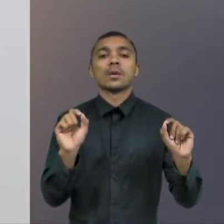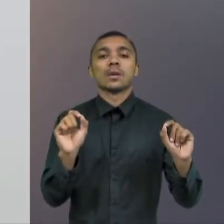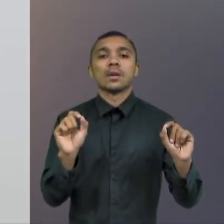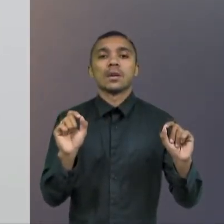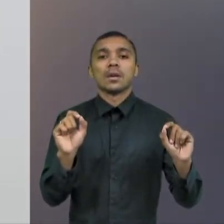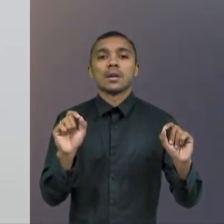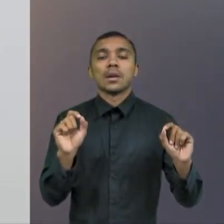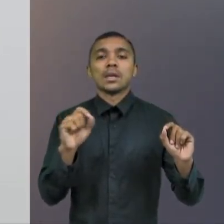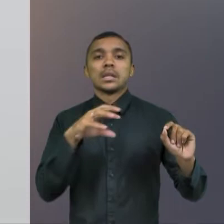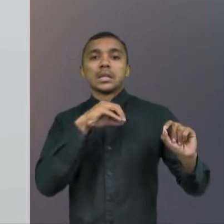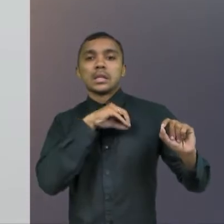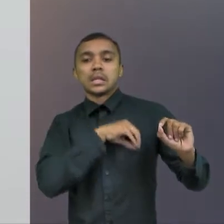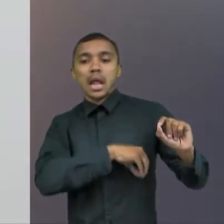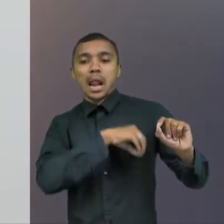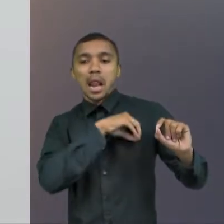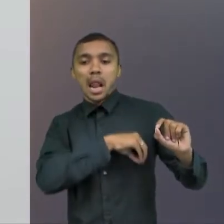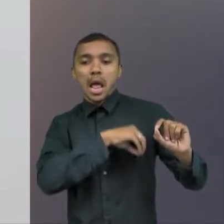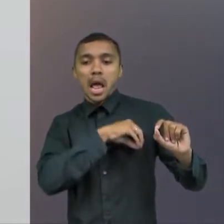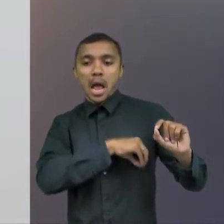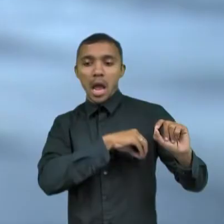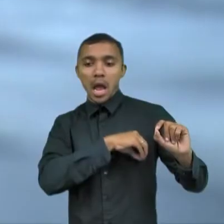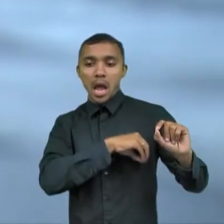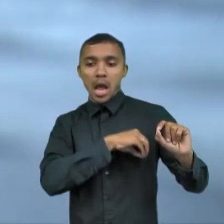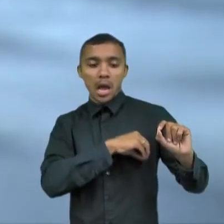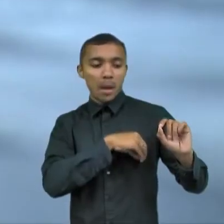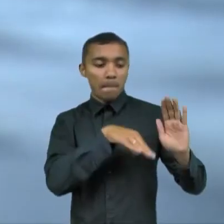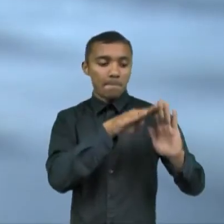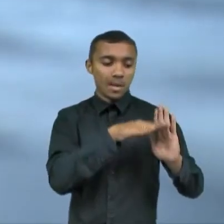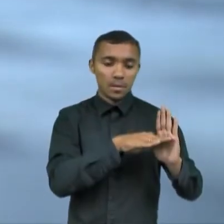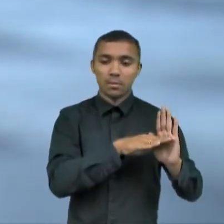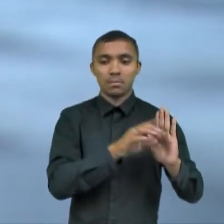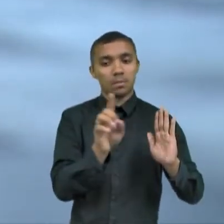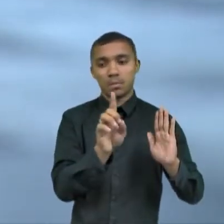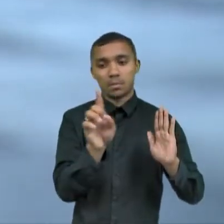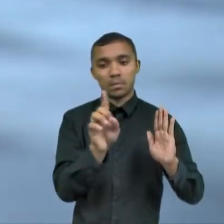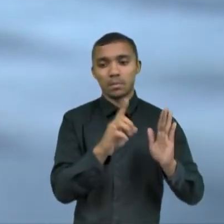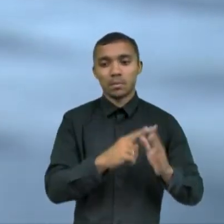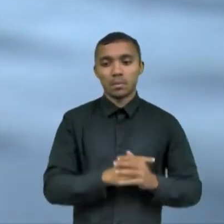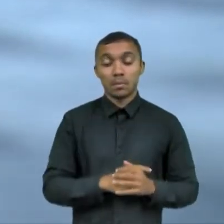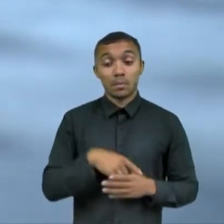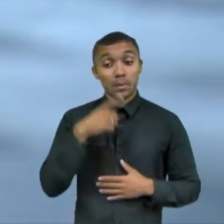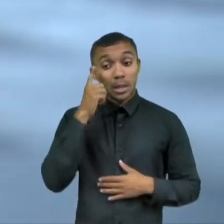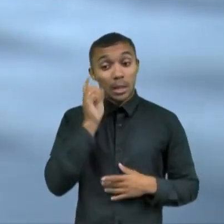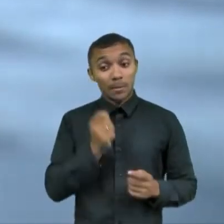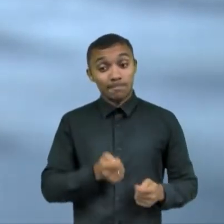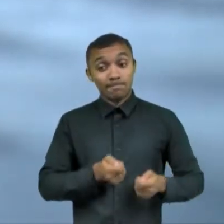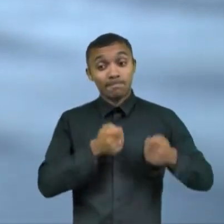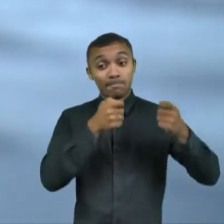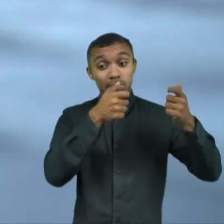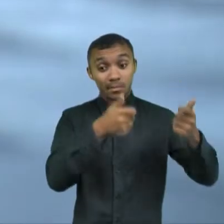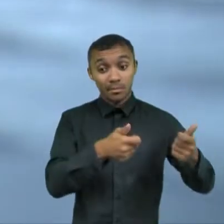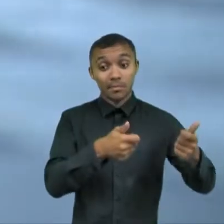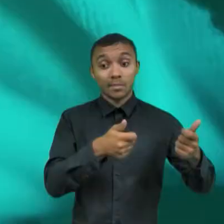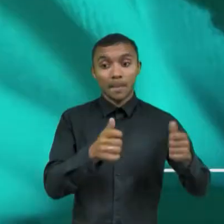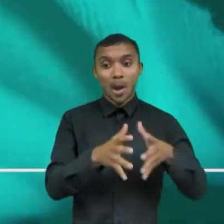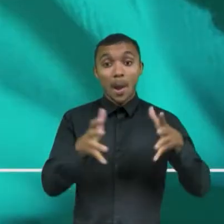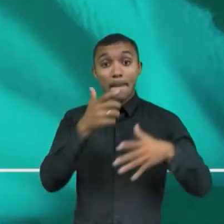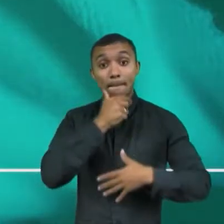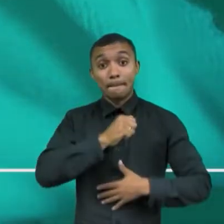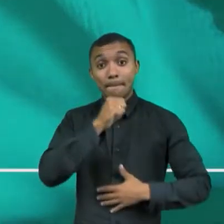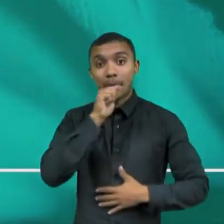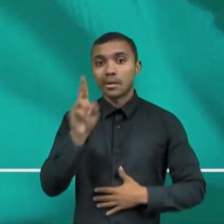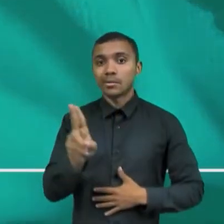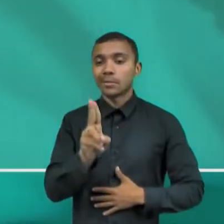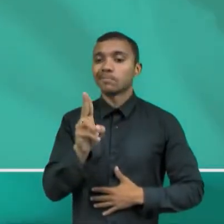feito nenhum desconto às suas remunerações. Porém, esse benefício ainda é pouco usufruído pelos pais. De